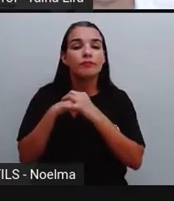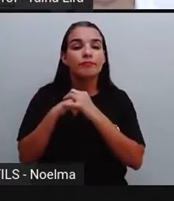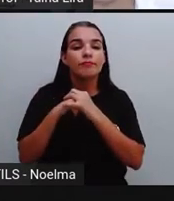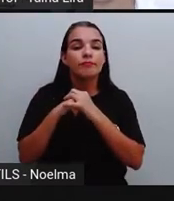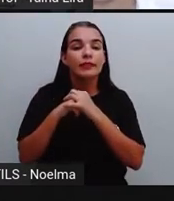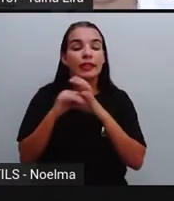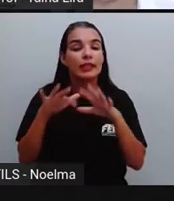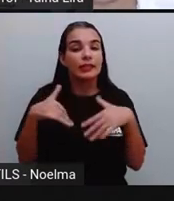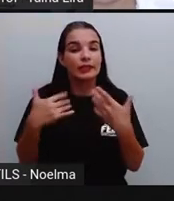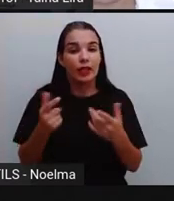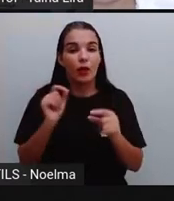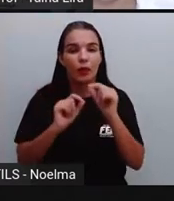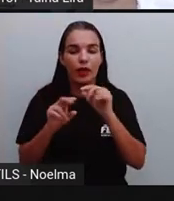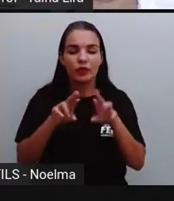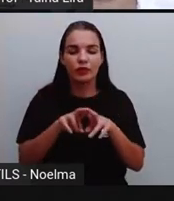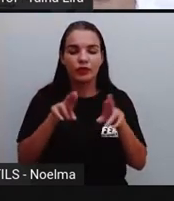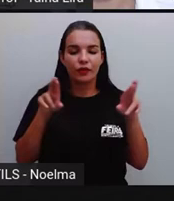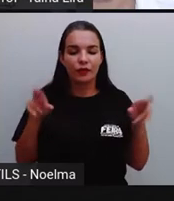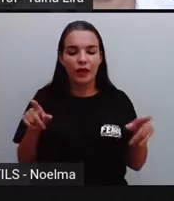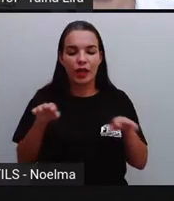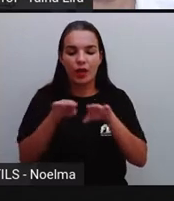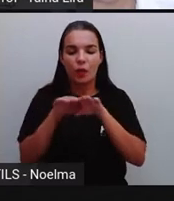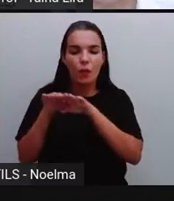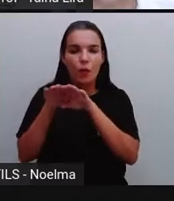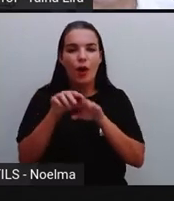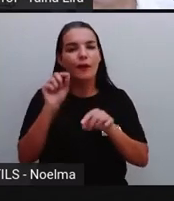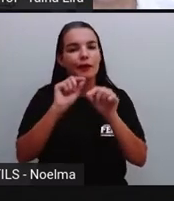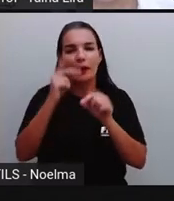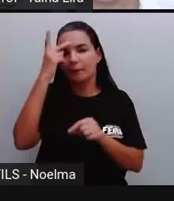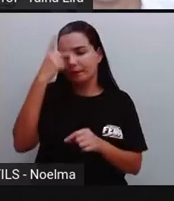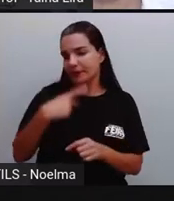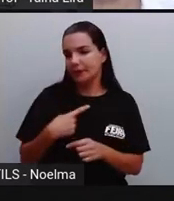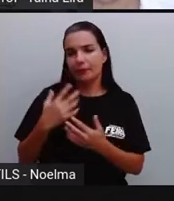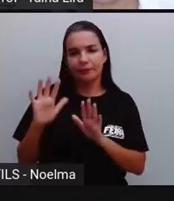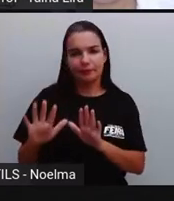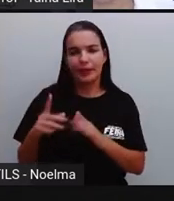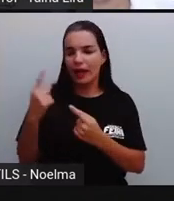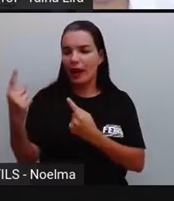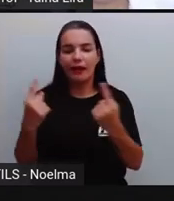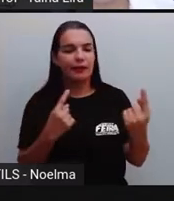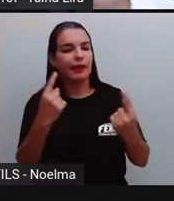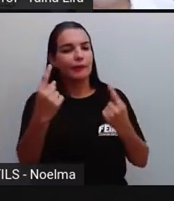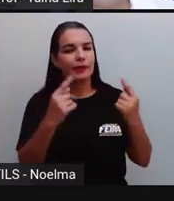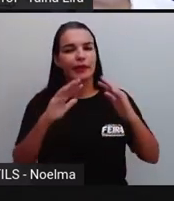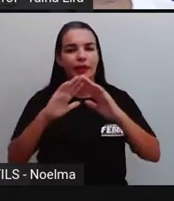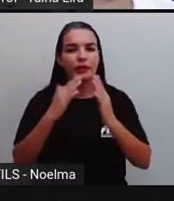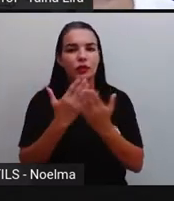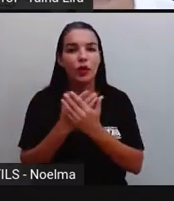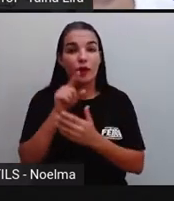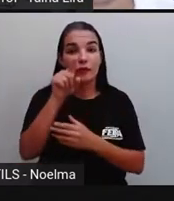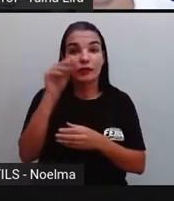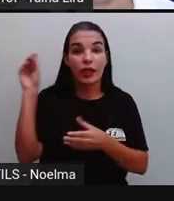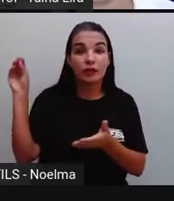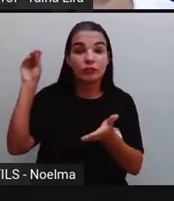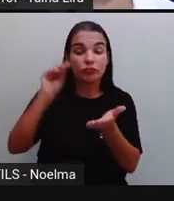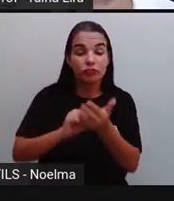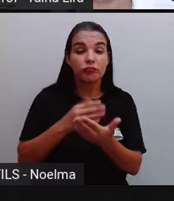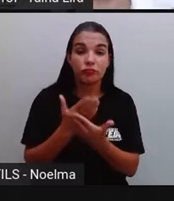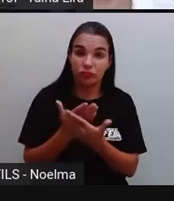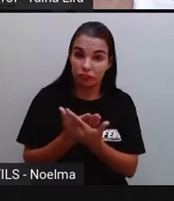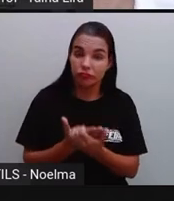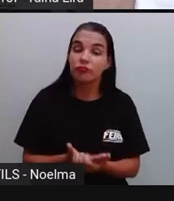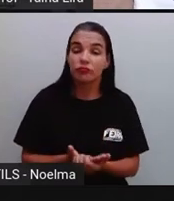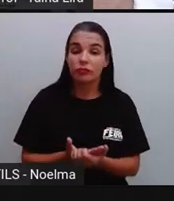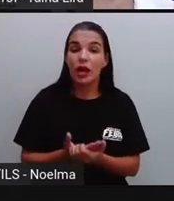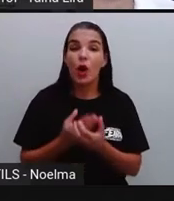Então, de diferente e de igual é algo muito pessoal, né? Vai depender da escola onde você estuda, vai depender